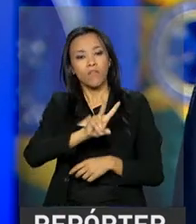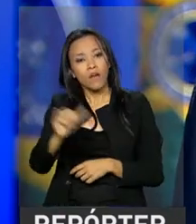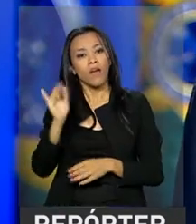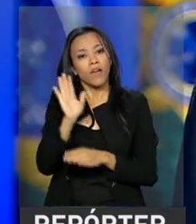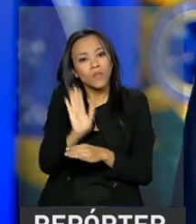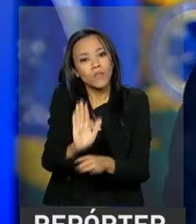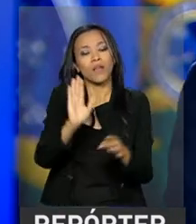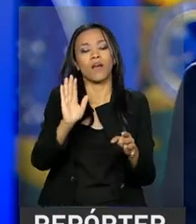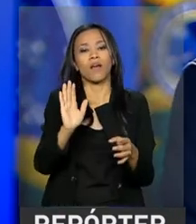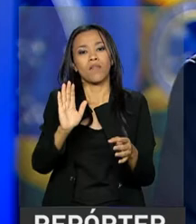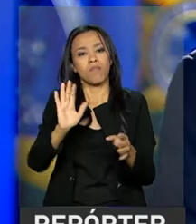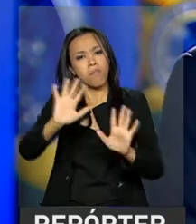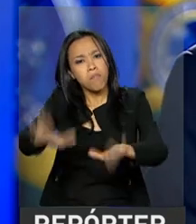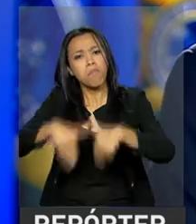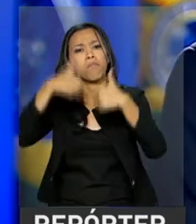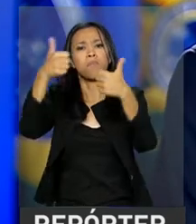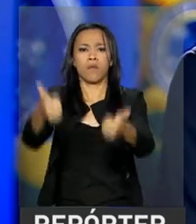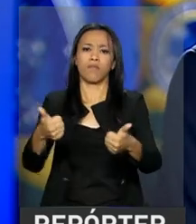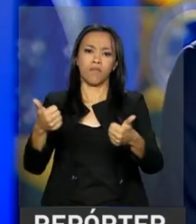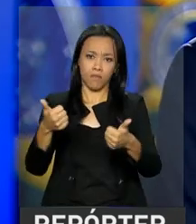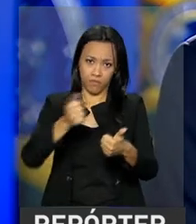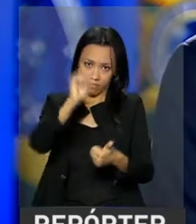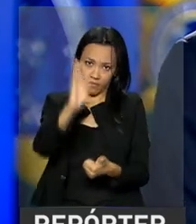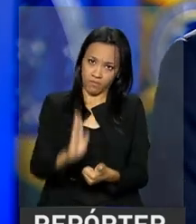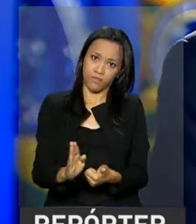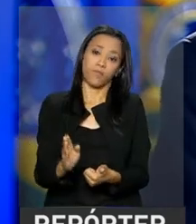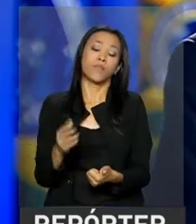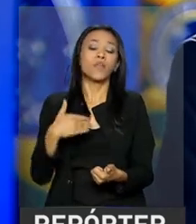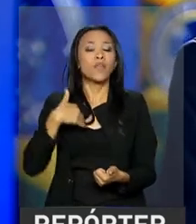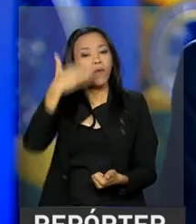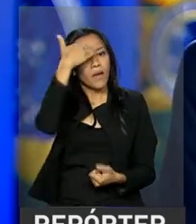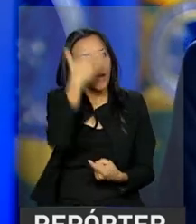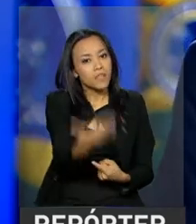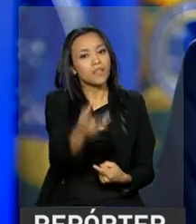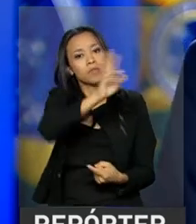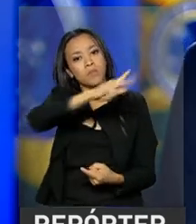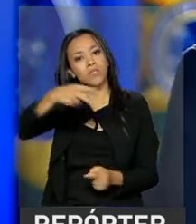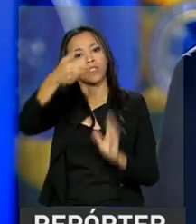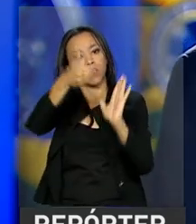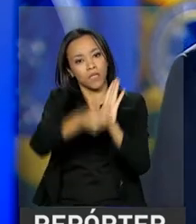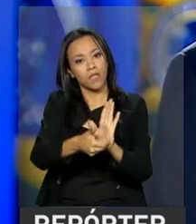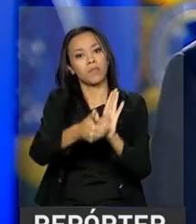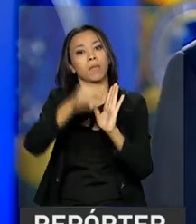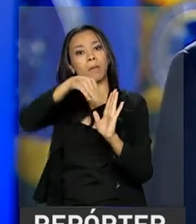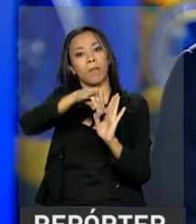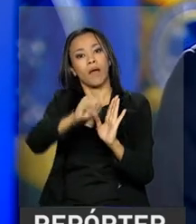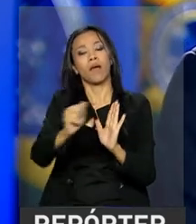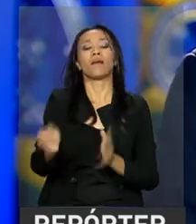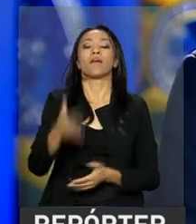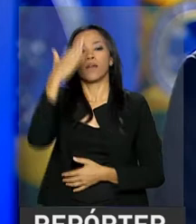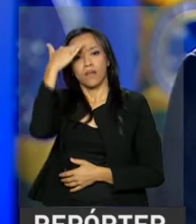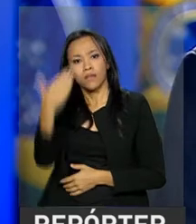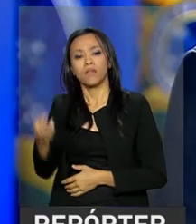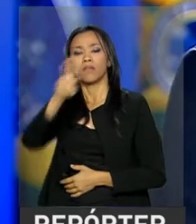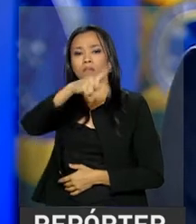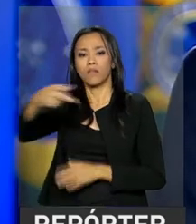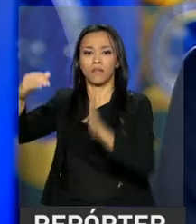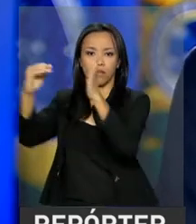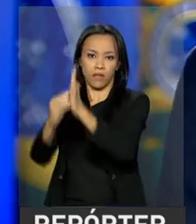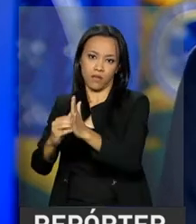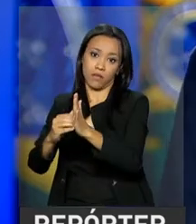recessão. E, para isso, eu quero agradecer aos presidentes da Câmara, Rodrigo Maia e do Senado Federal,